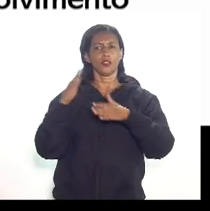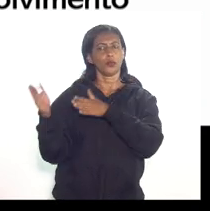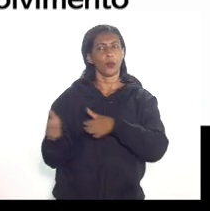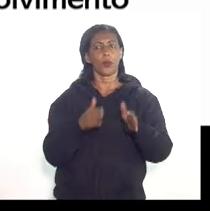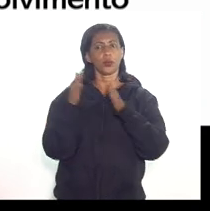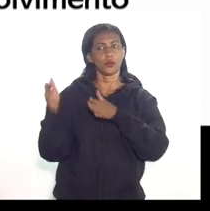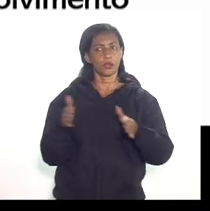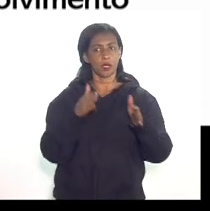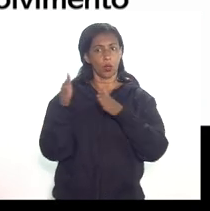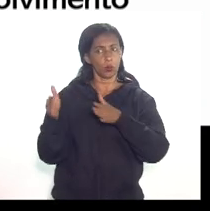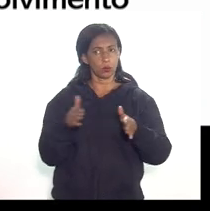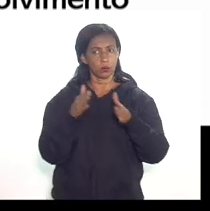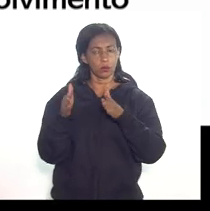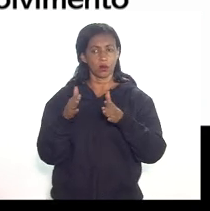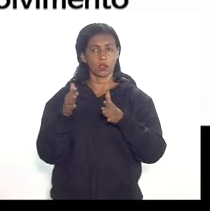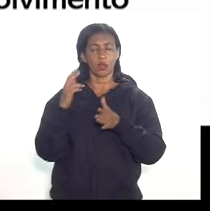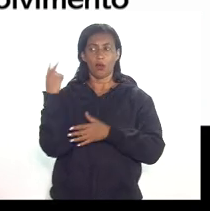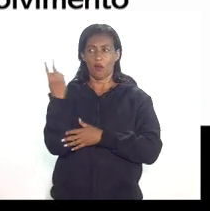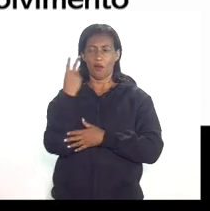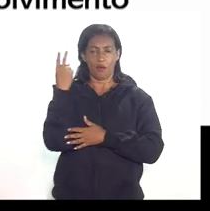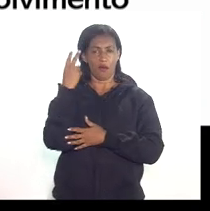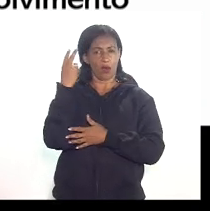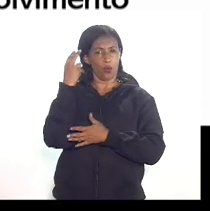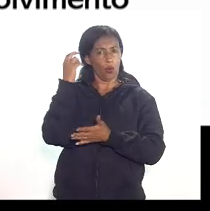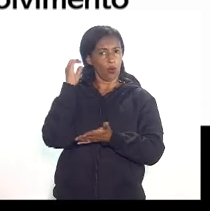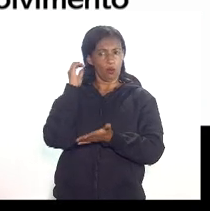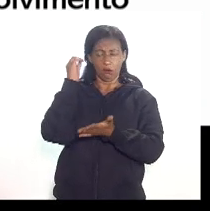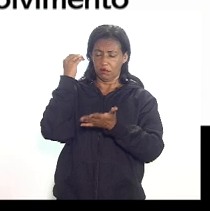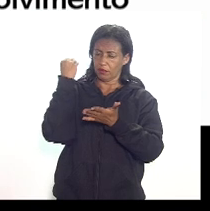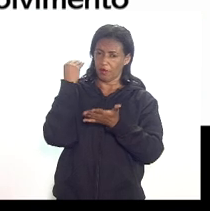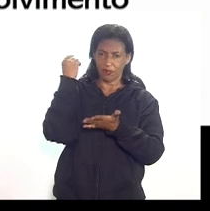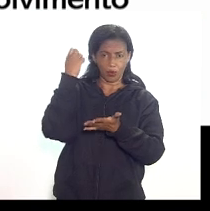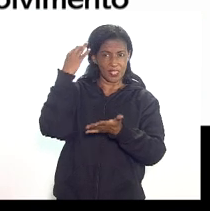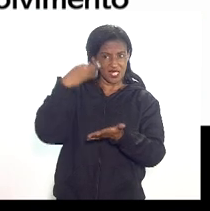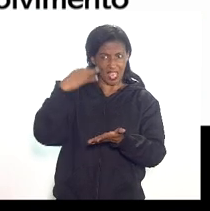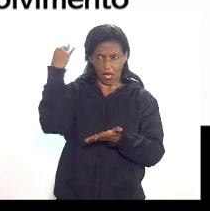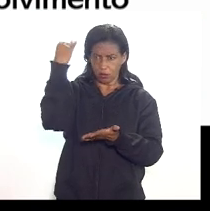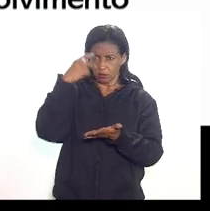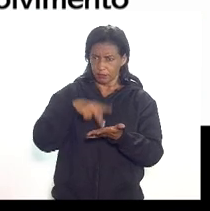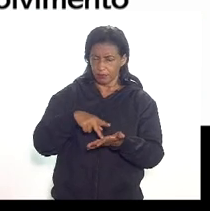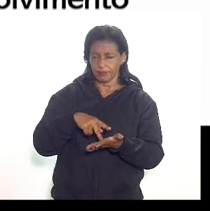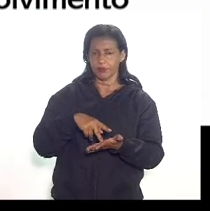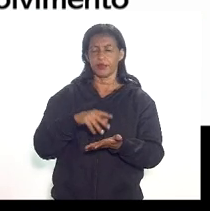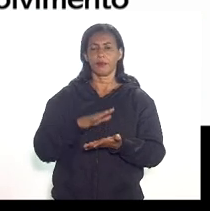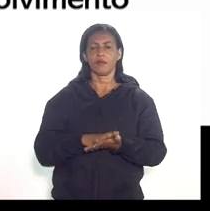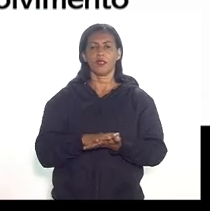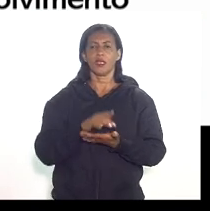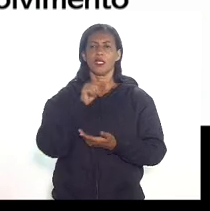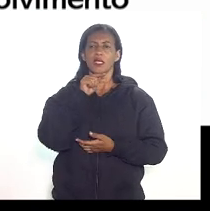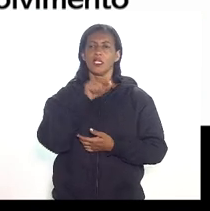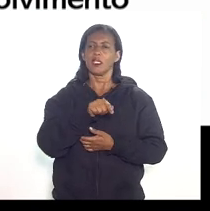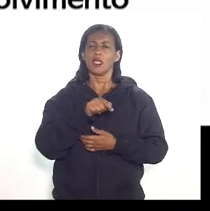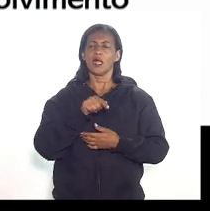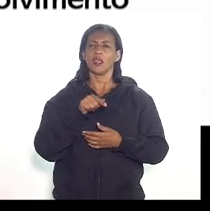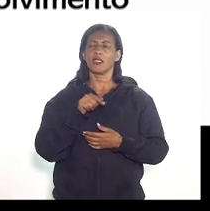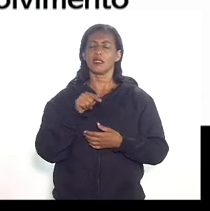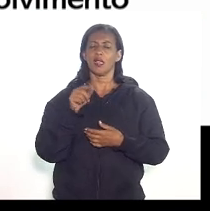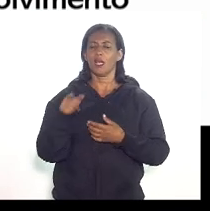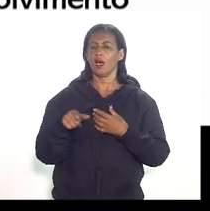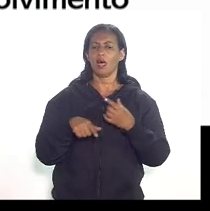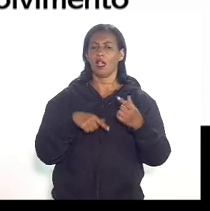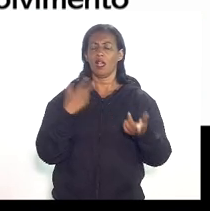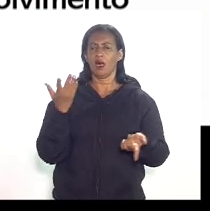então é um valor fixo aprovado pela ANP e a questão é essa provisão é